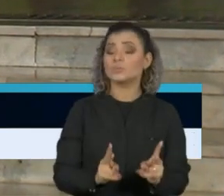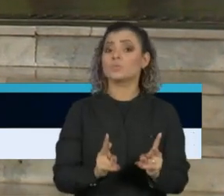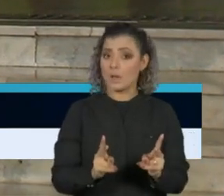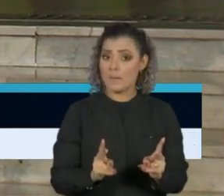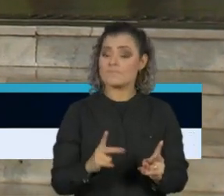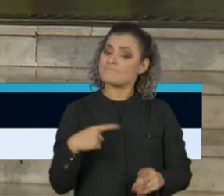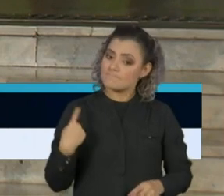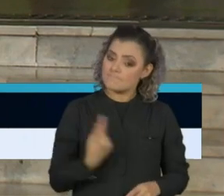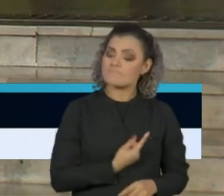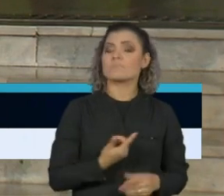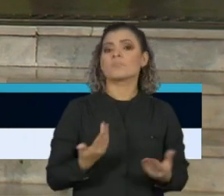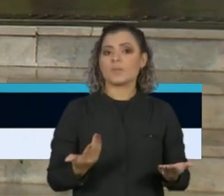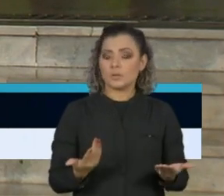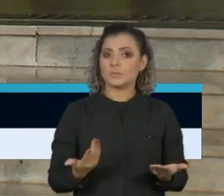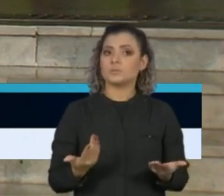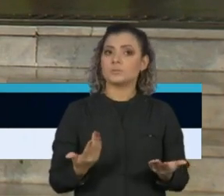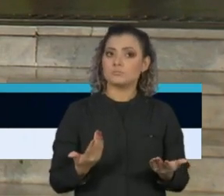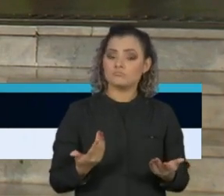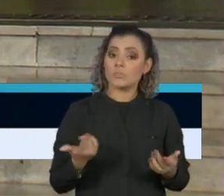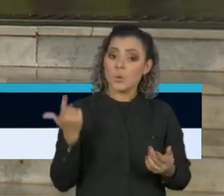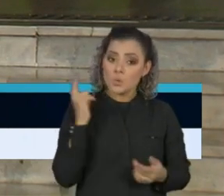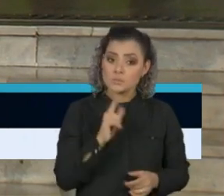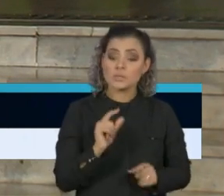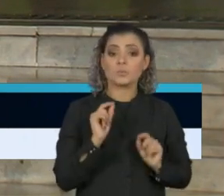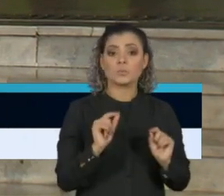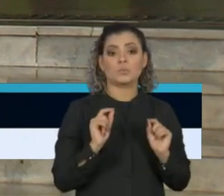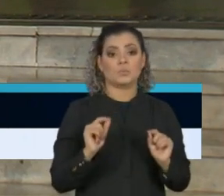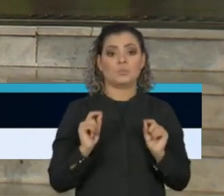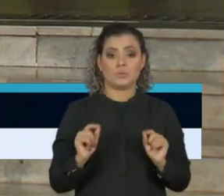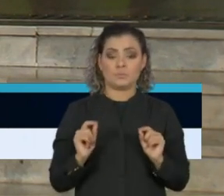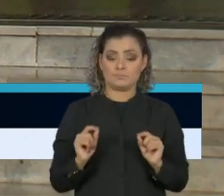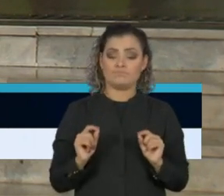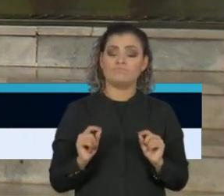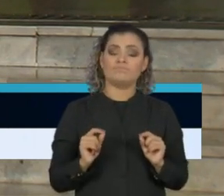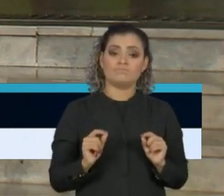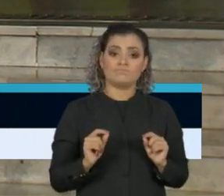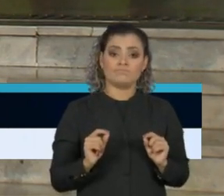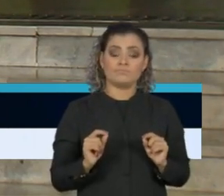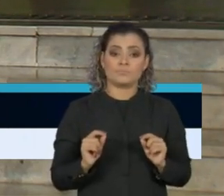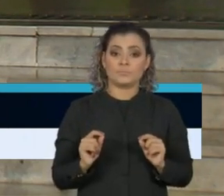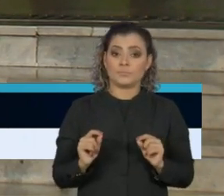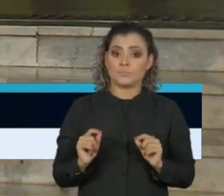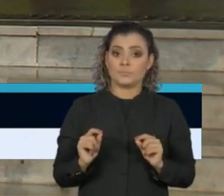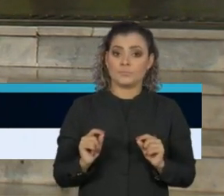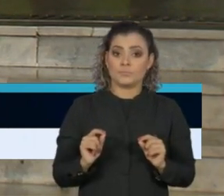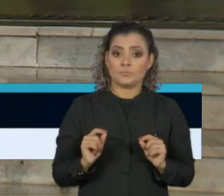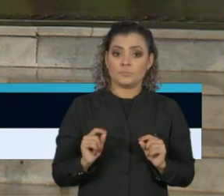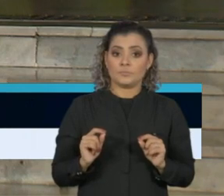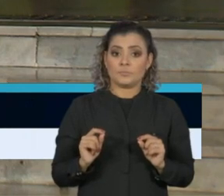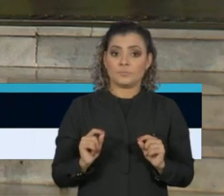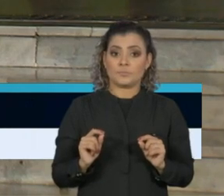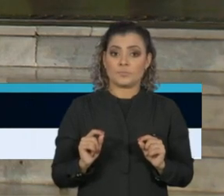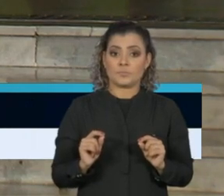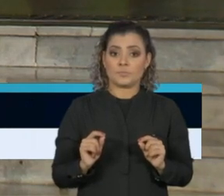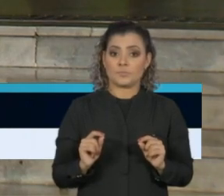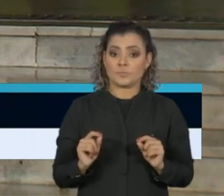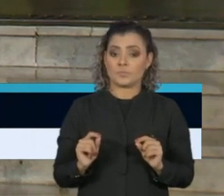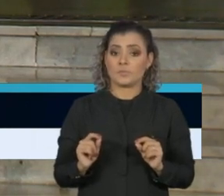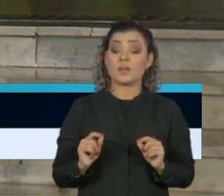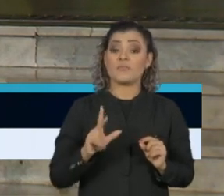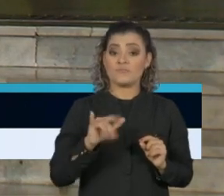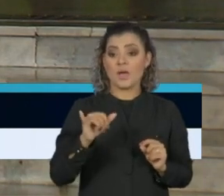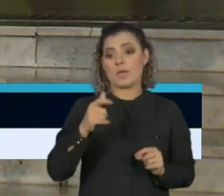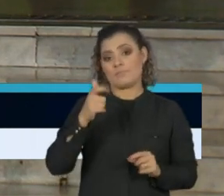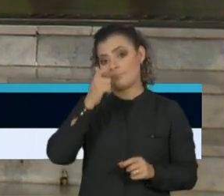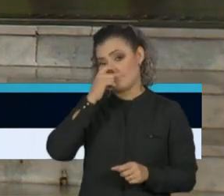nós podemos inferir que provavelmente nós teremos uma lotação dos leitos de